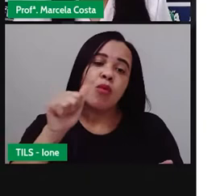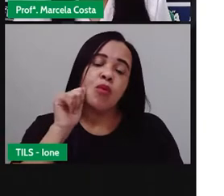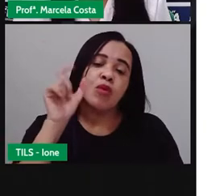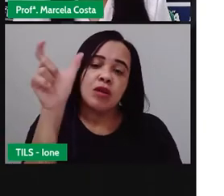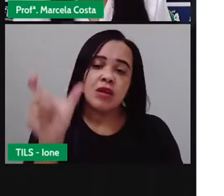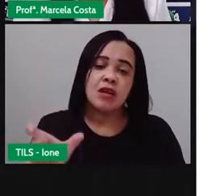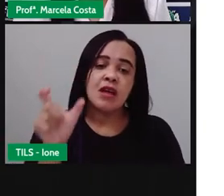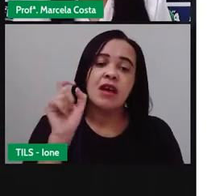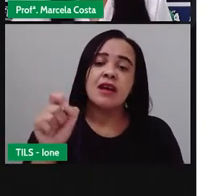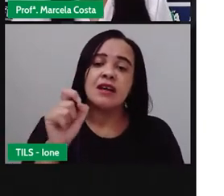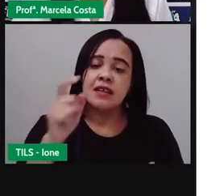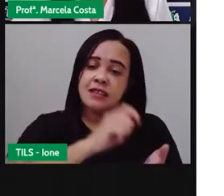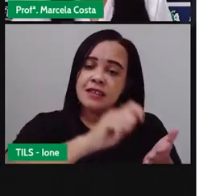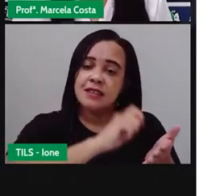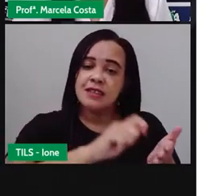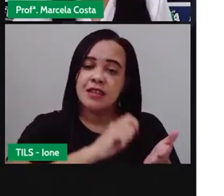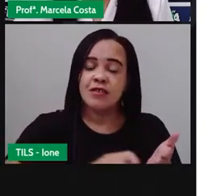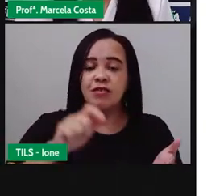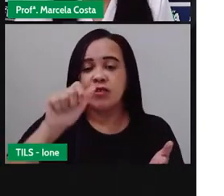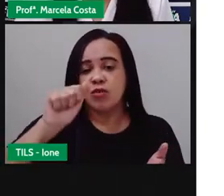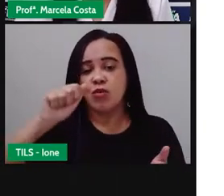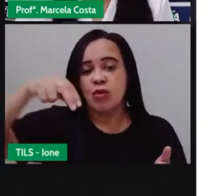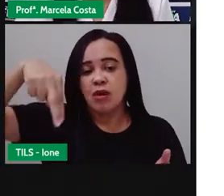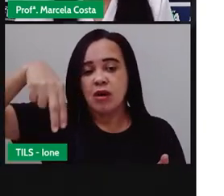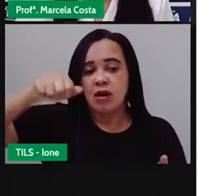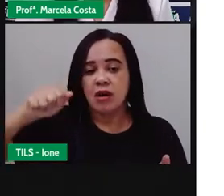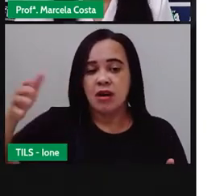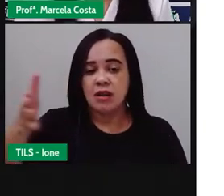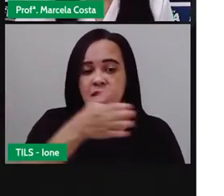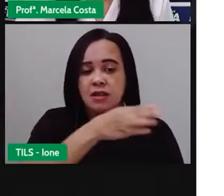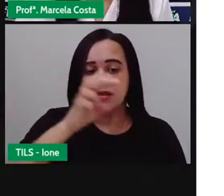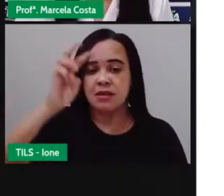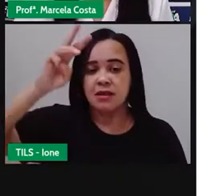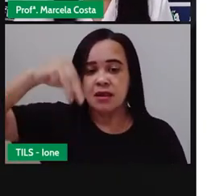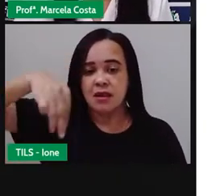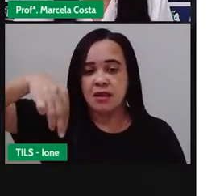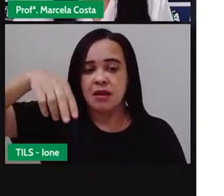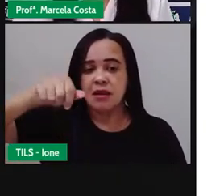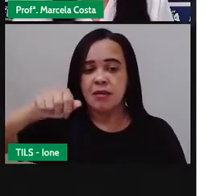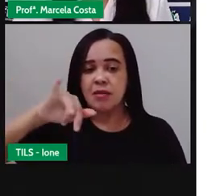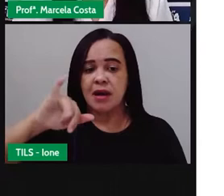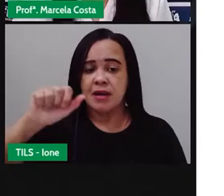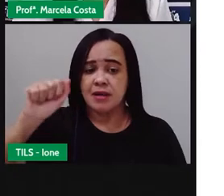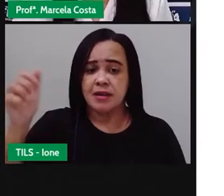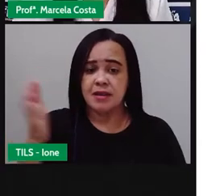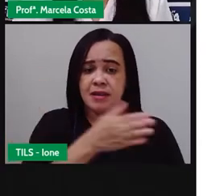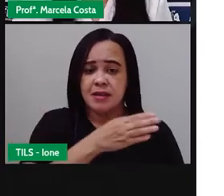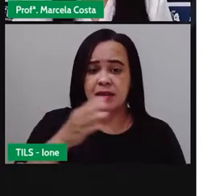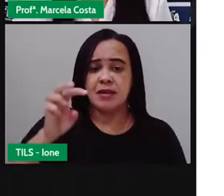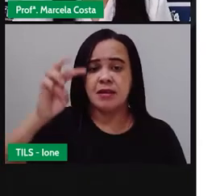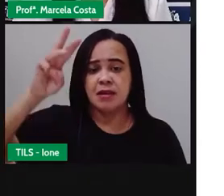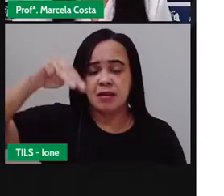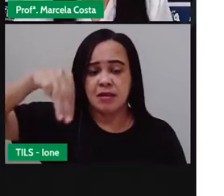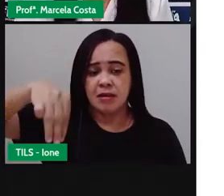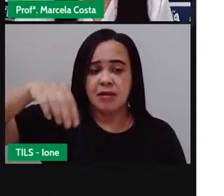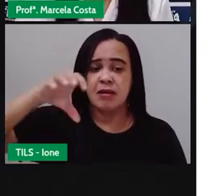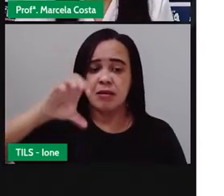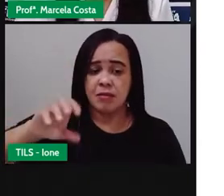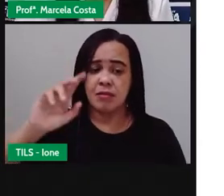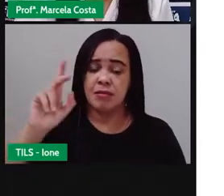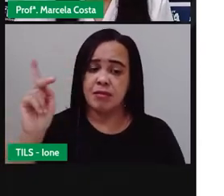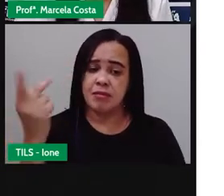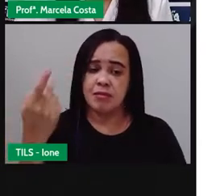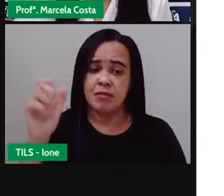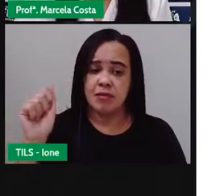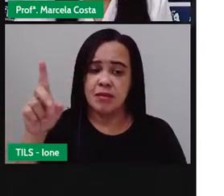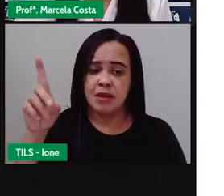Machado. Você localiza no livro, geralmente na parte superior ou também na